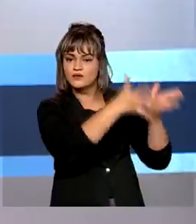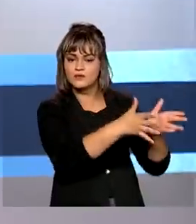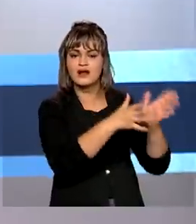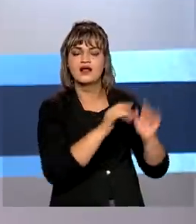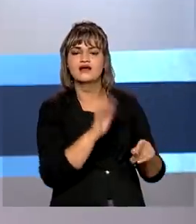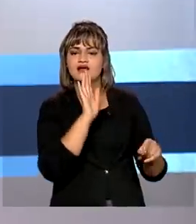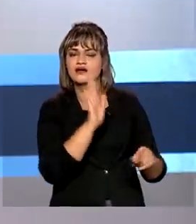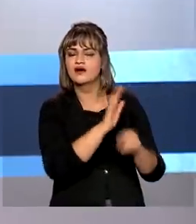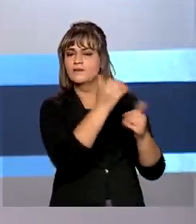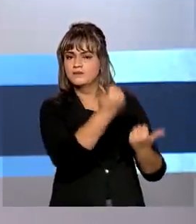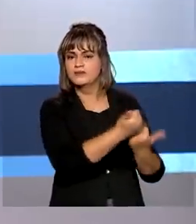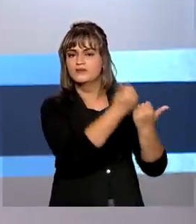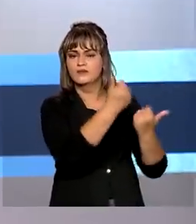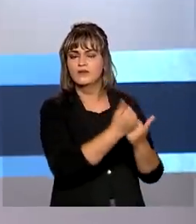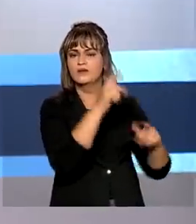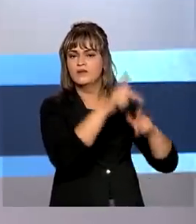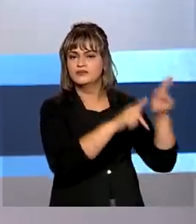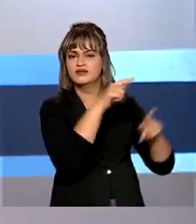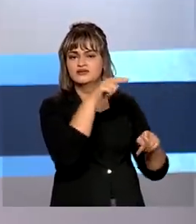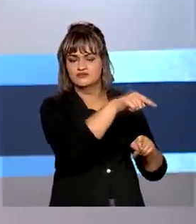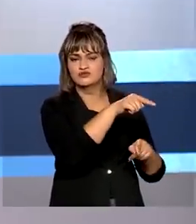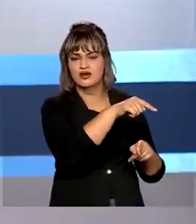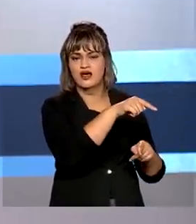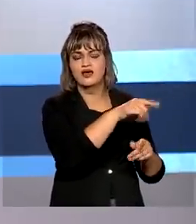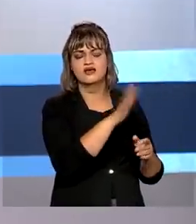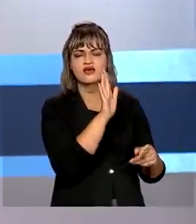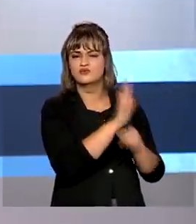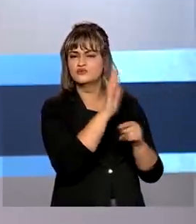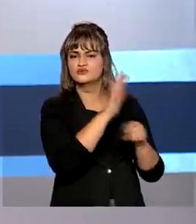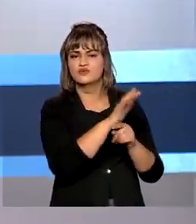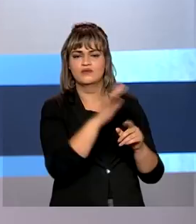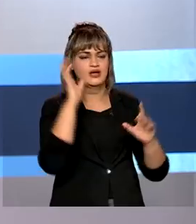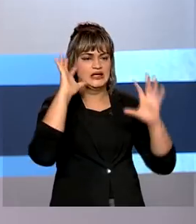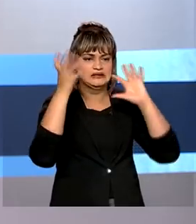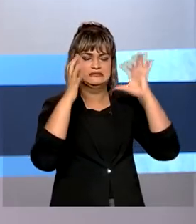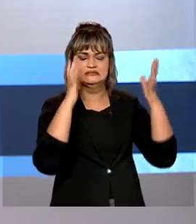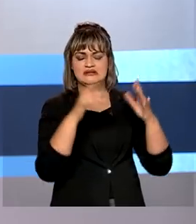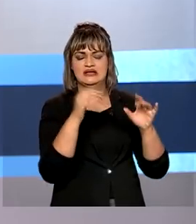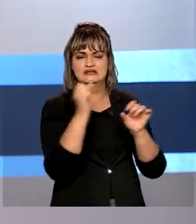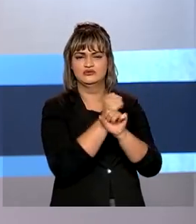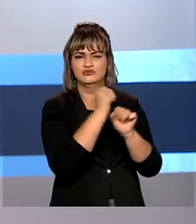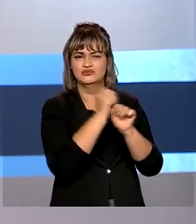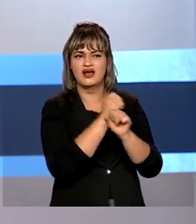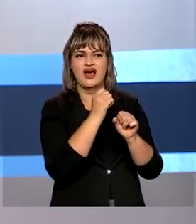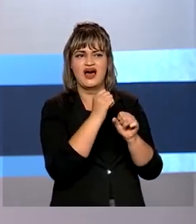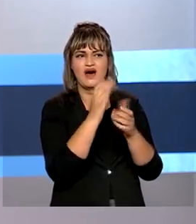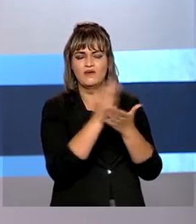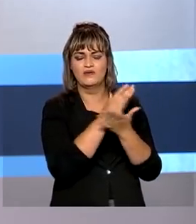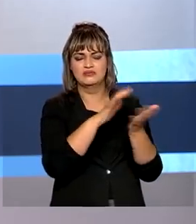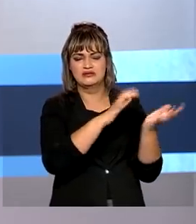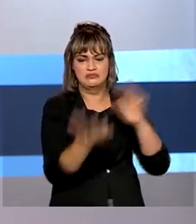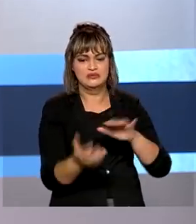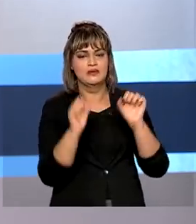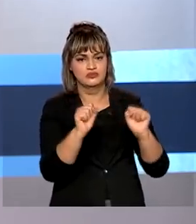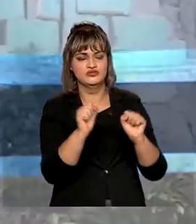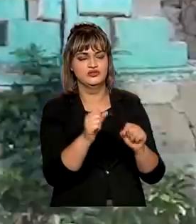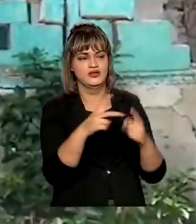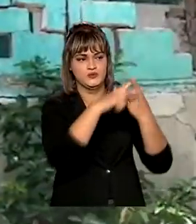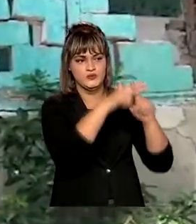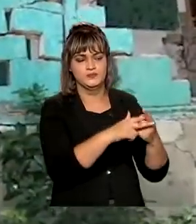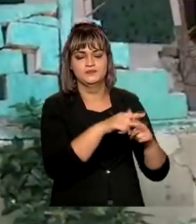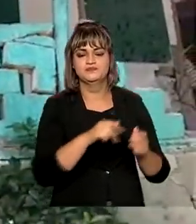prestaram assistência à população haitiana e ajudaram a eliminar estruturas que estavam com risco de desabar.